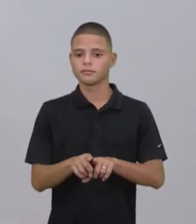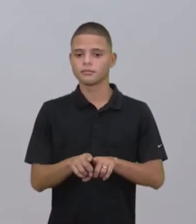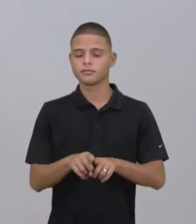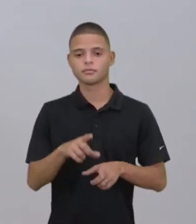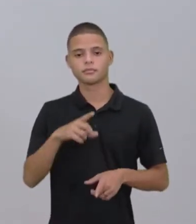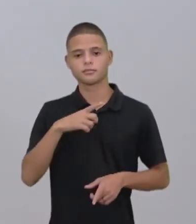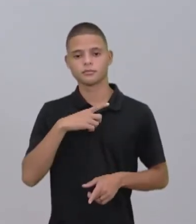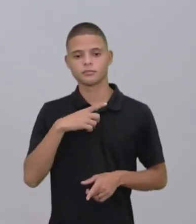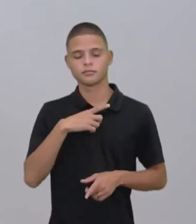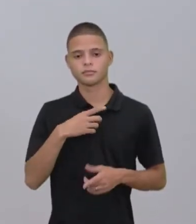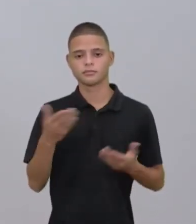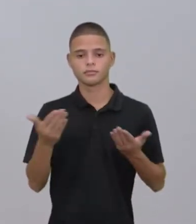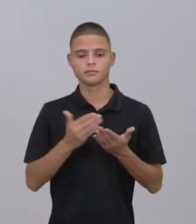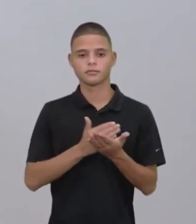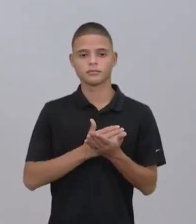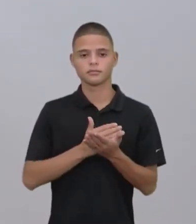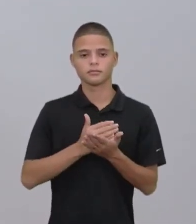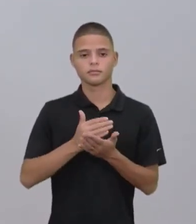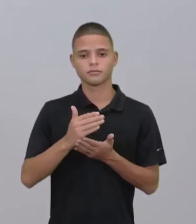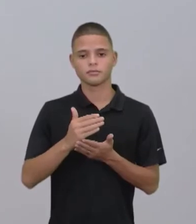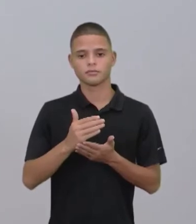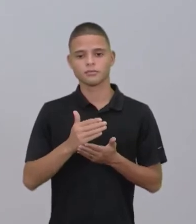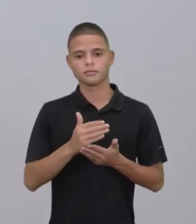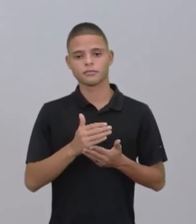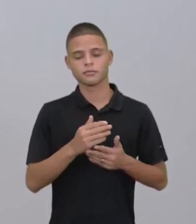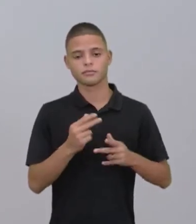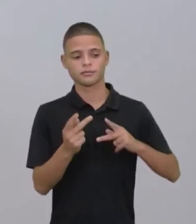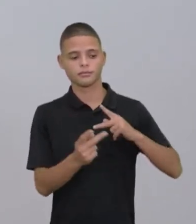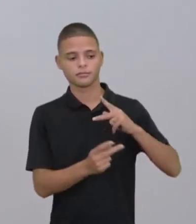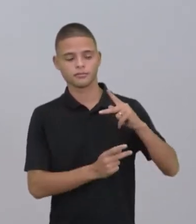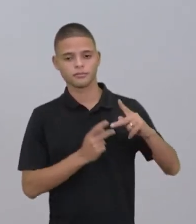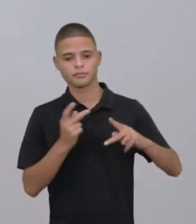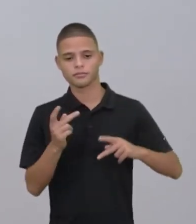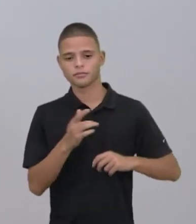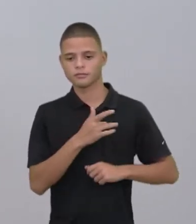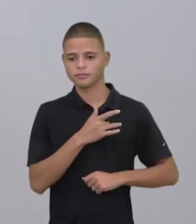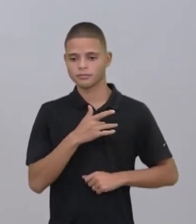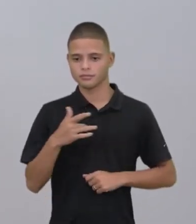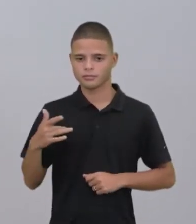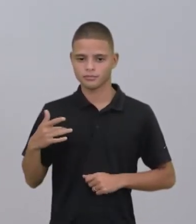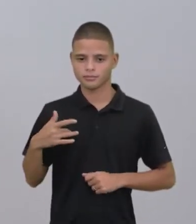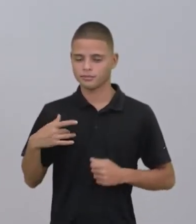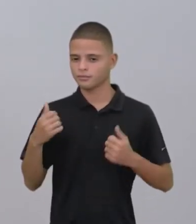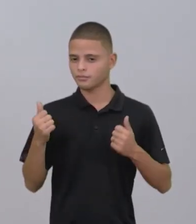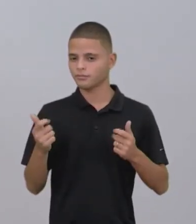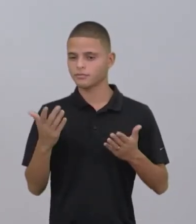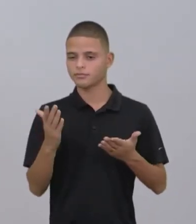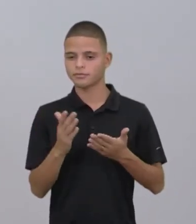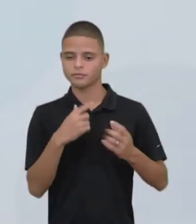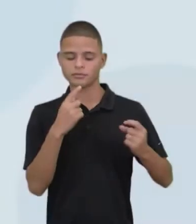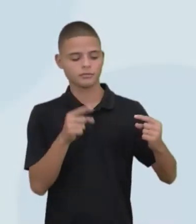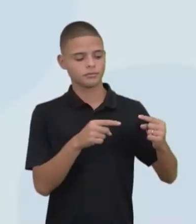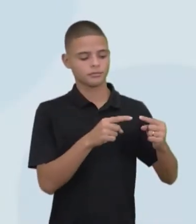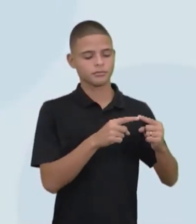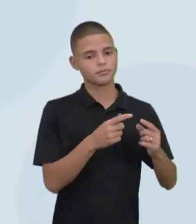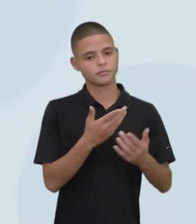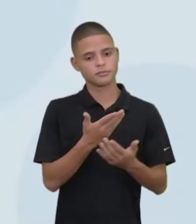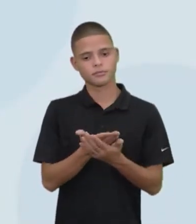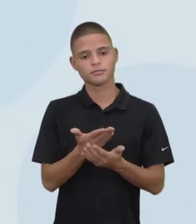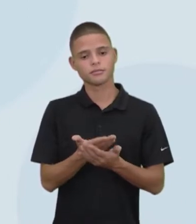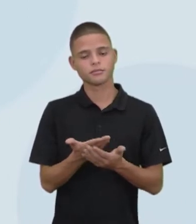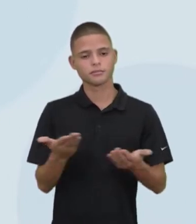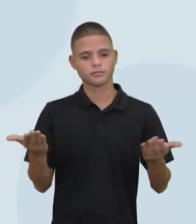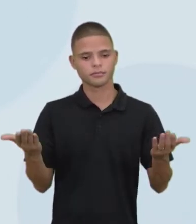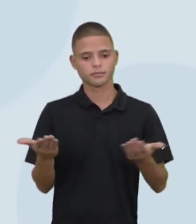vamos agora partir, né, nessa viagem aí para a saúde planetária, né? Então, os objetivos da nossa aula de